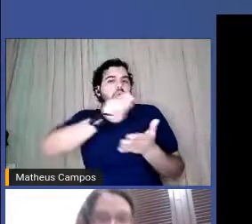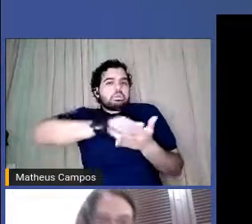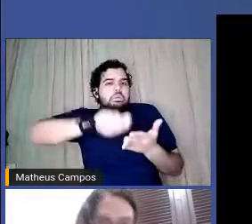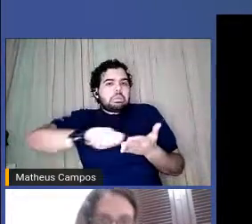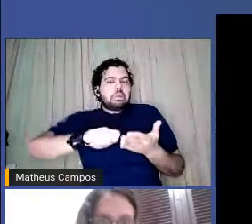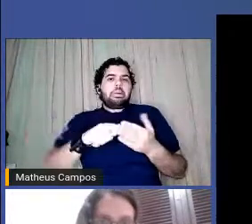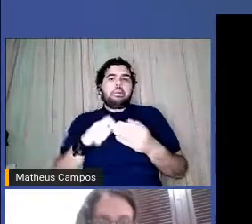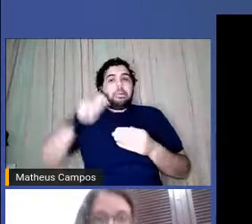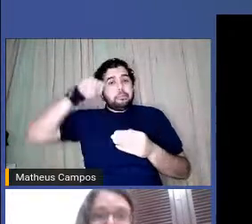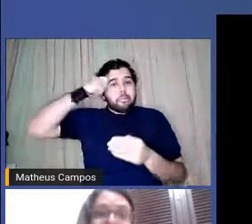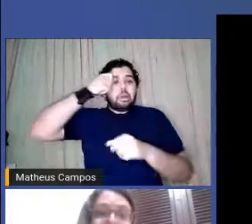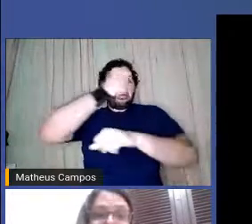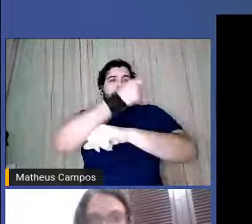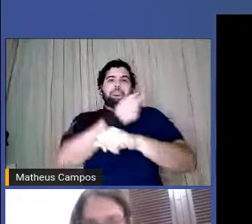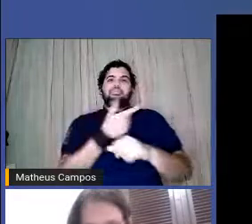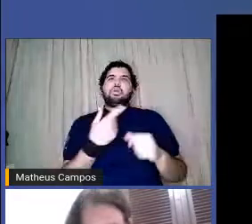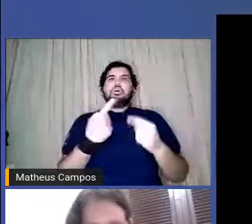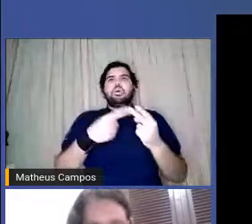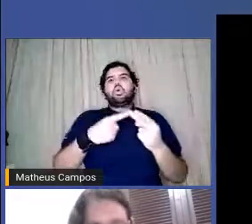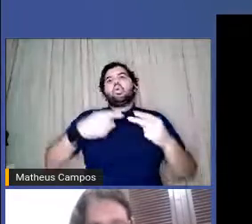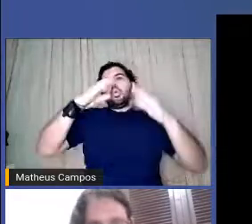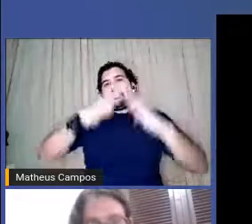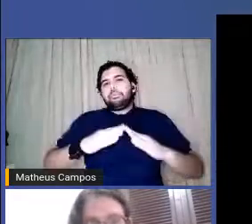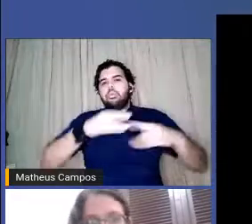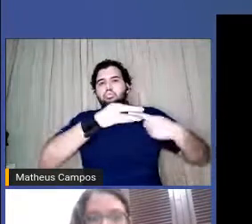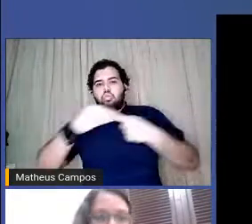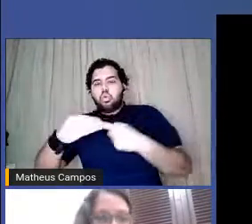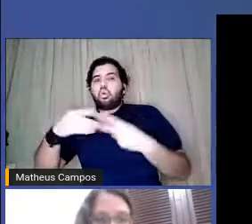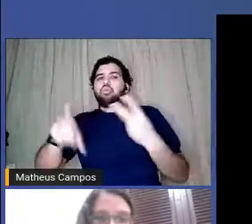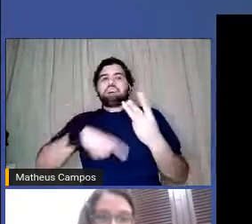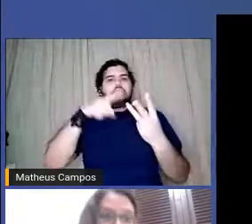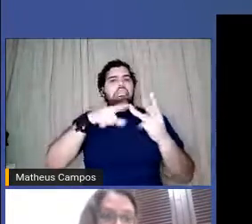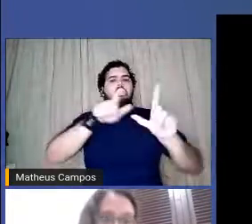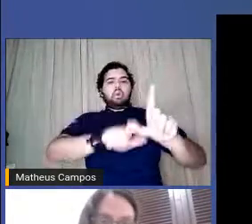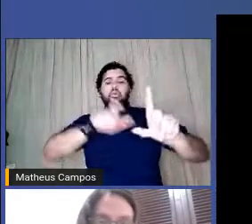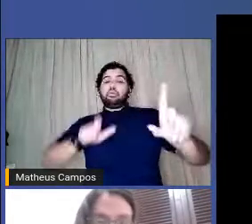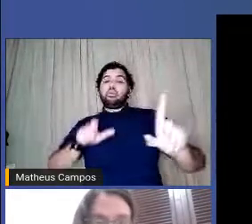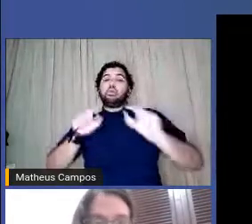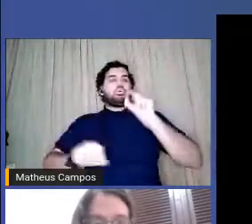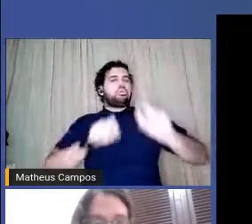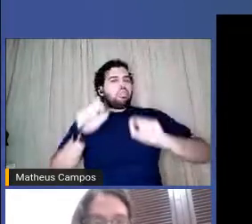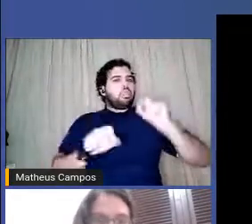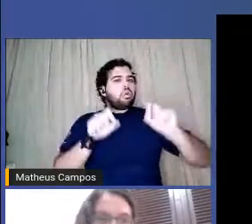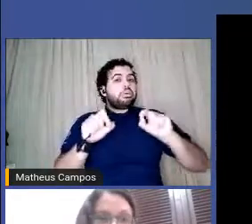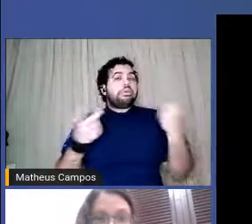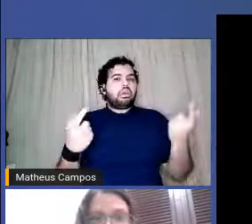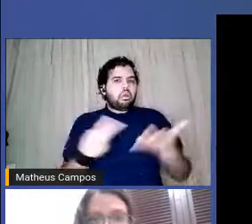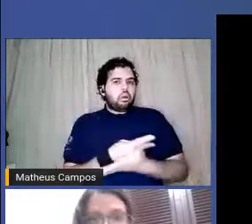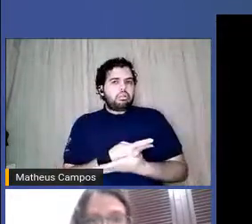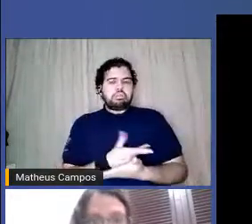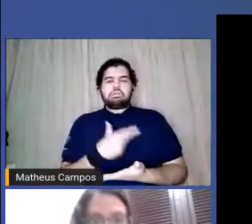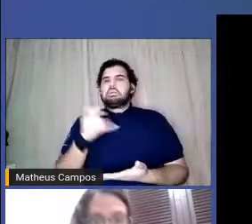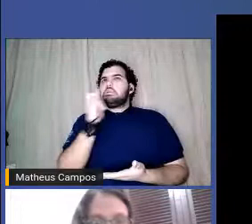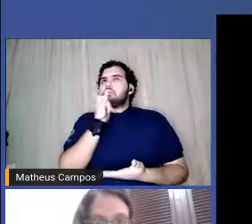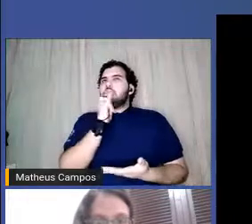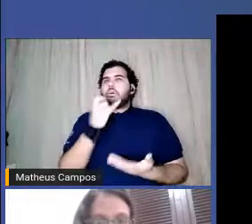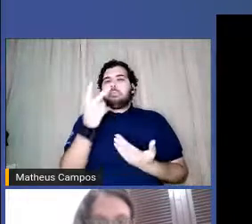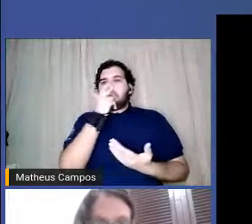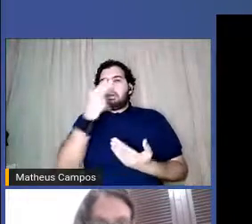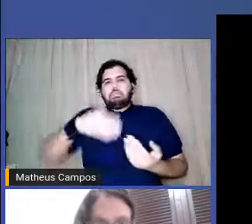periféricas, escritoras independentes, isso se torna ainda mais marginalizado, ainda mais